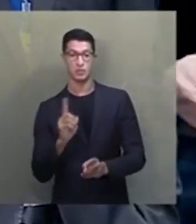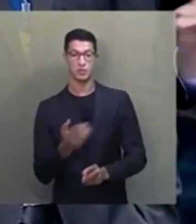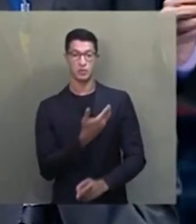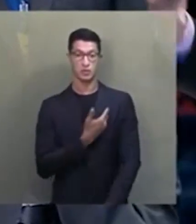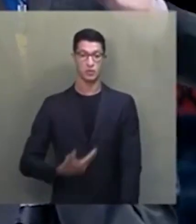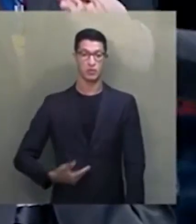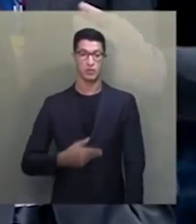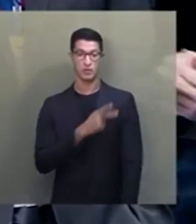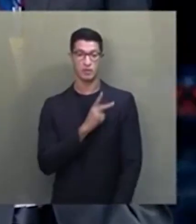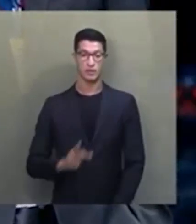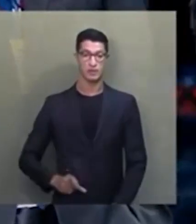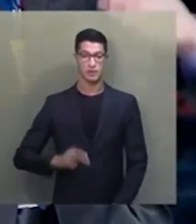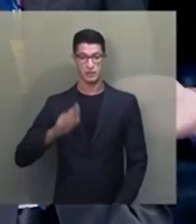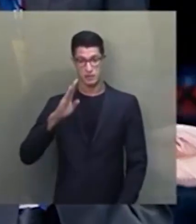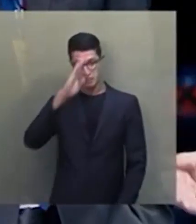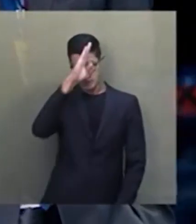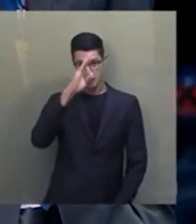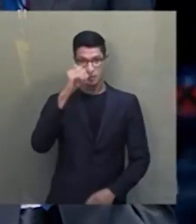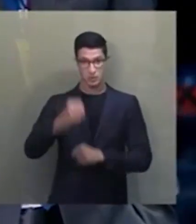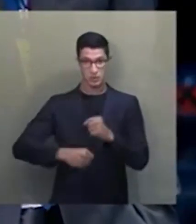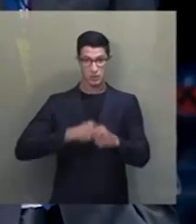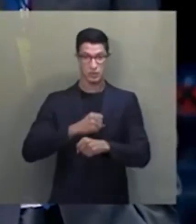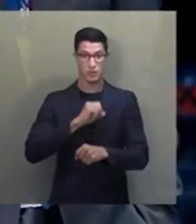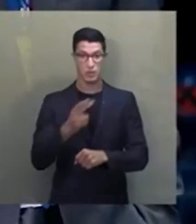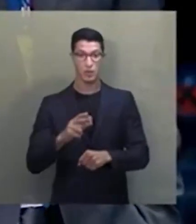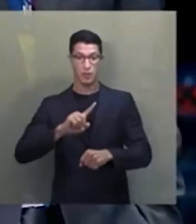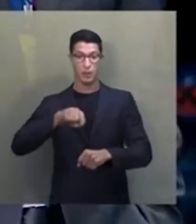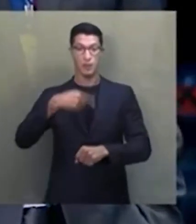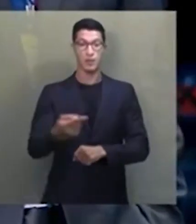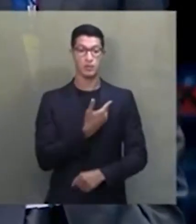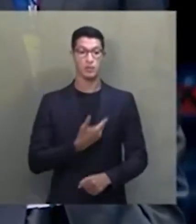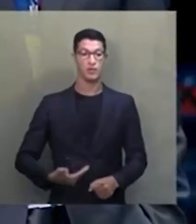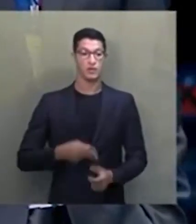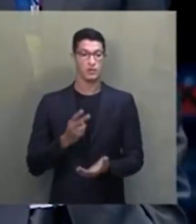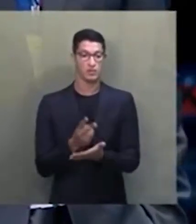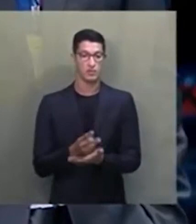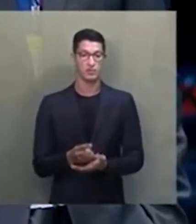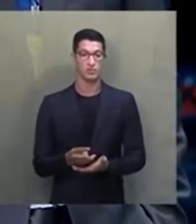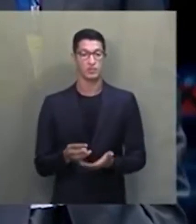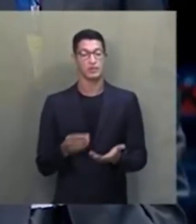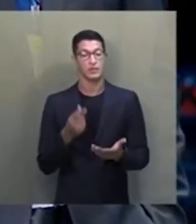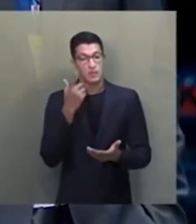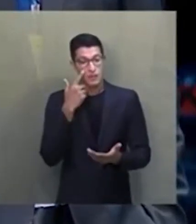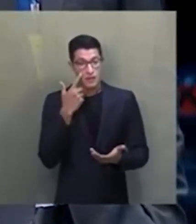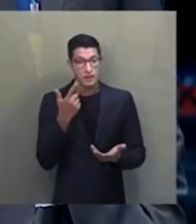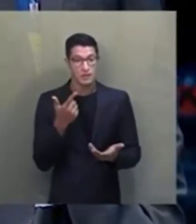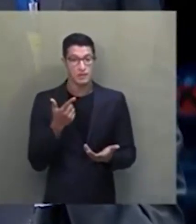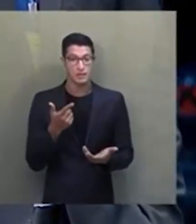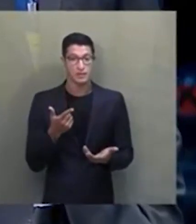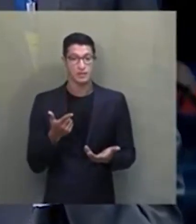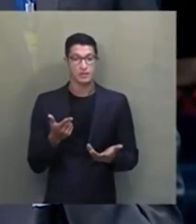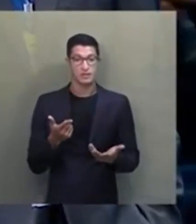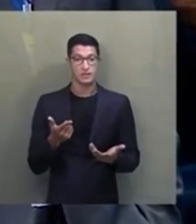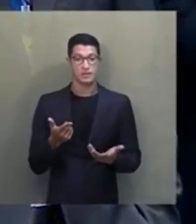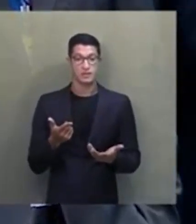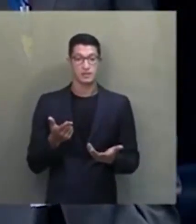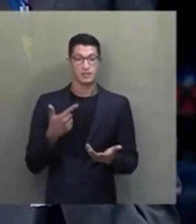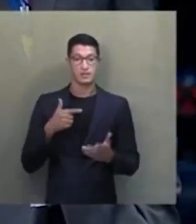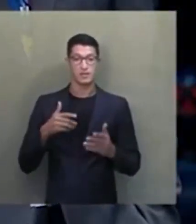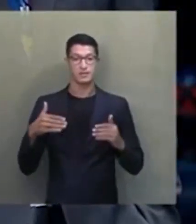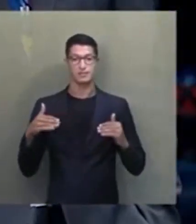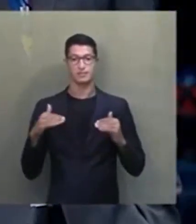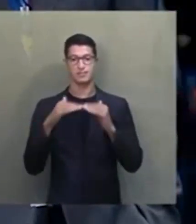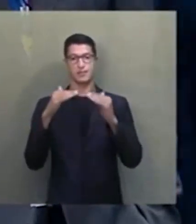ou com insegurança alimentar. E também é preciso lembrar, essa PEC é uma tremenda artimanha fiscal para driblar o teto de